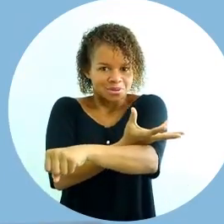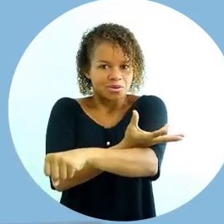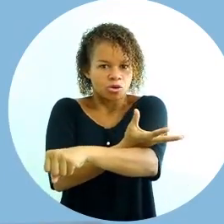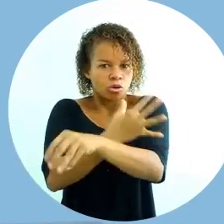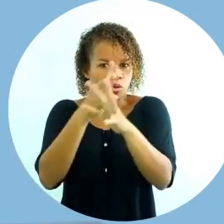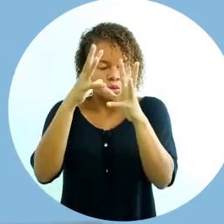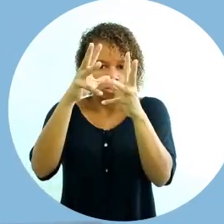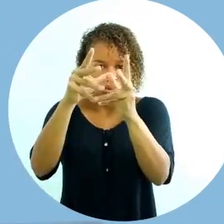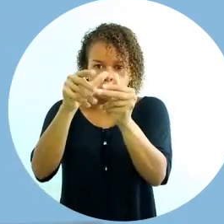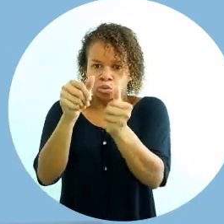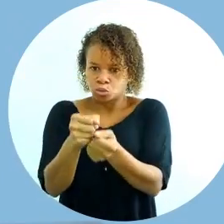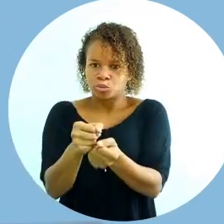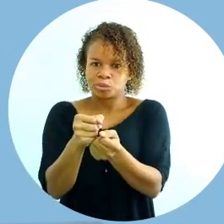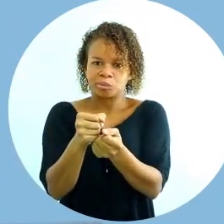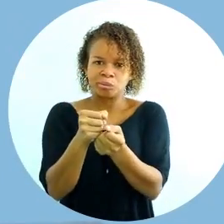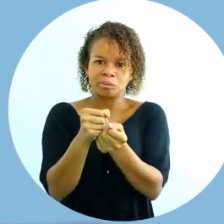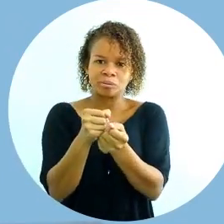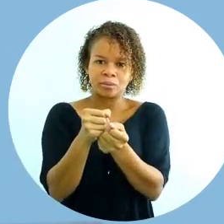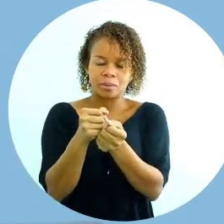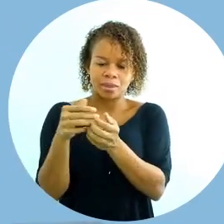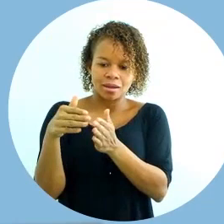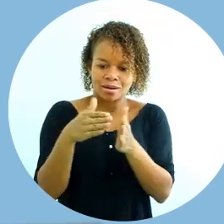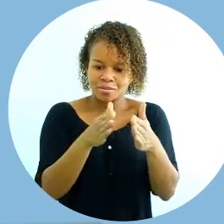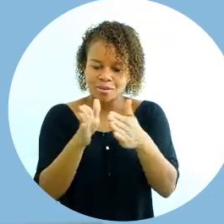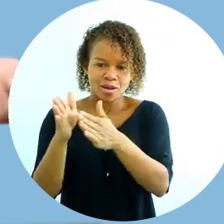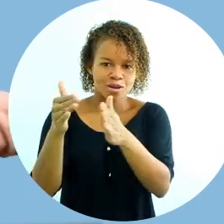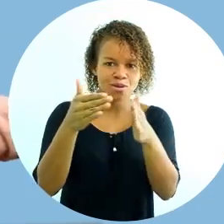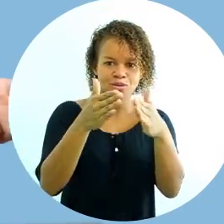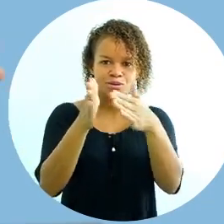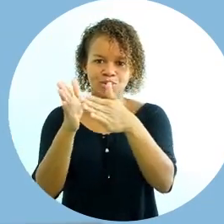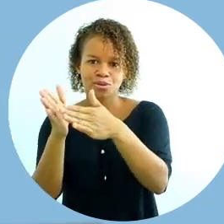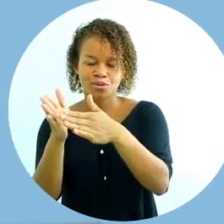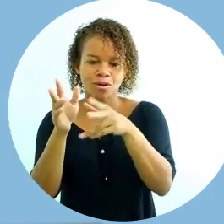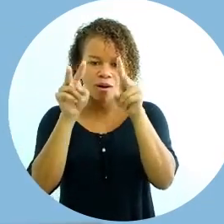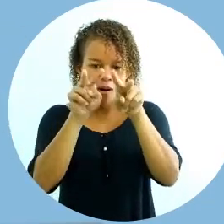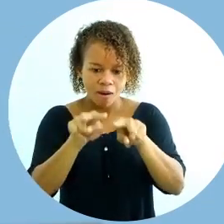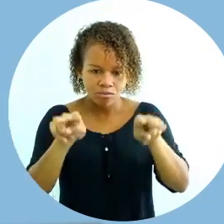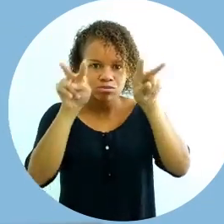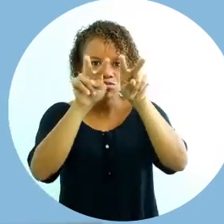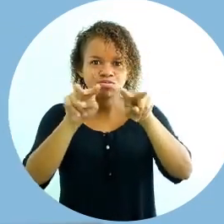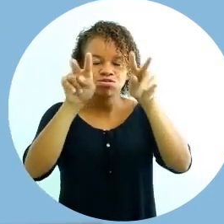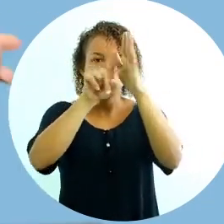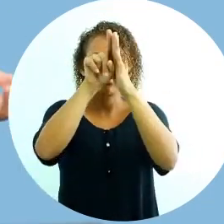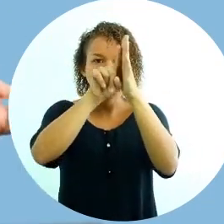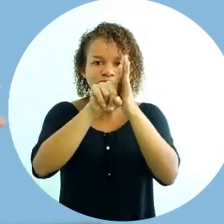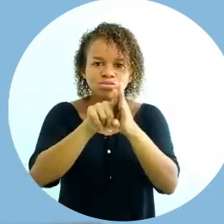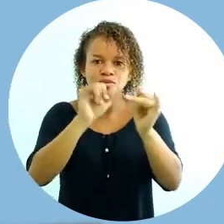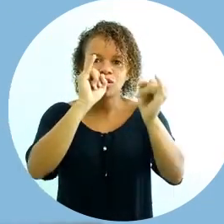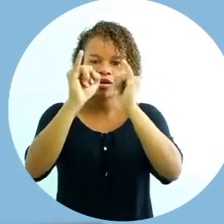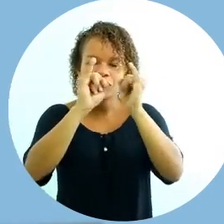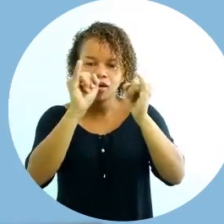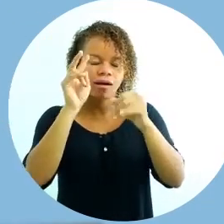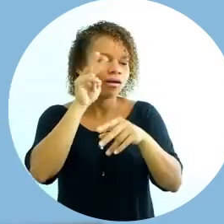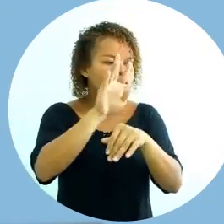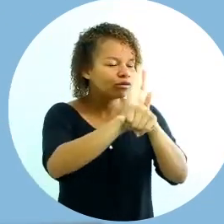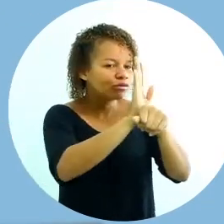essa caminhada que a gente faz, olhando na internet, assistindo filme, assistindo uma série.